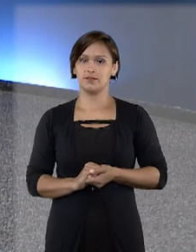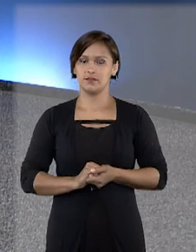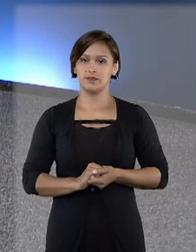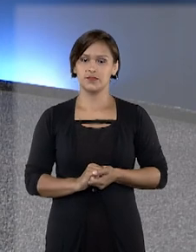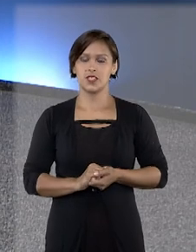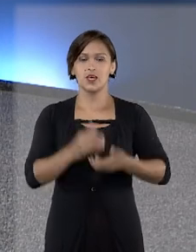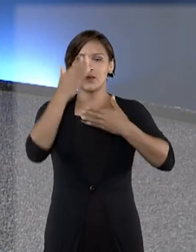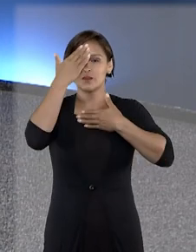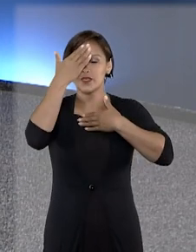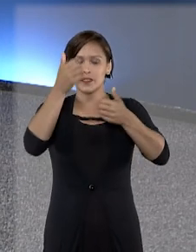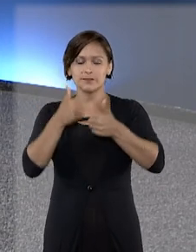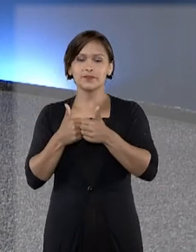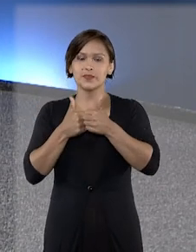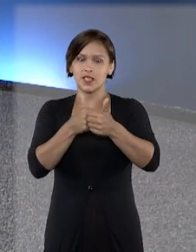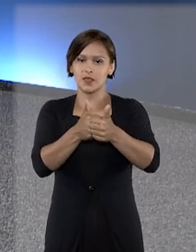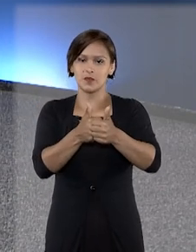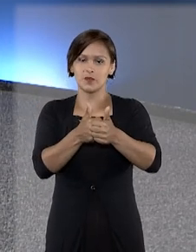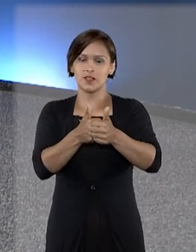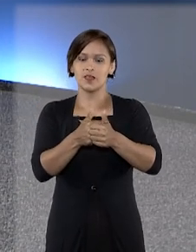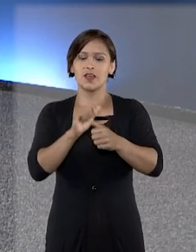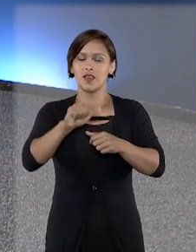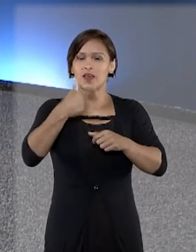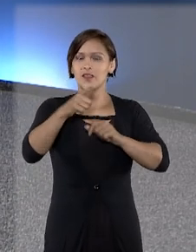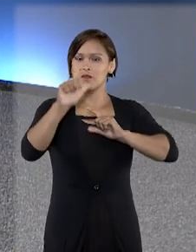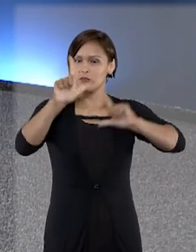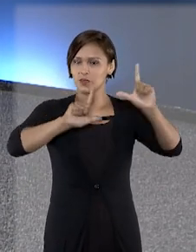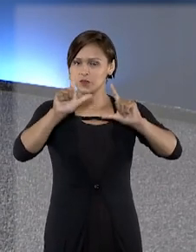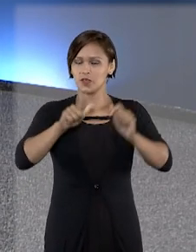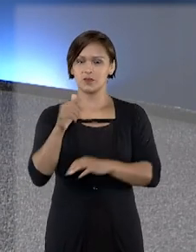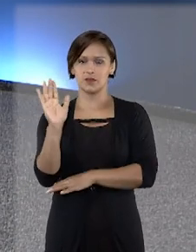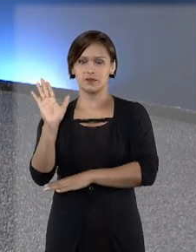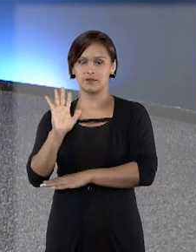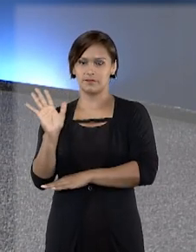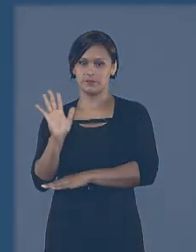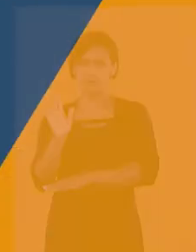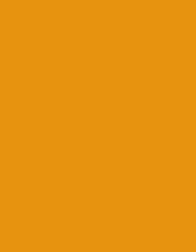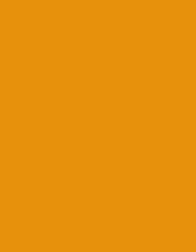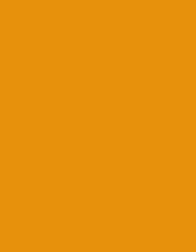Eu agradeço a companhia e até o próximo programa. Tchau, tchau!